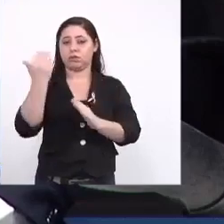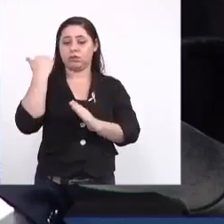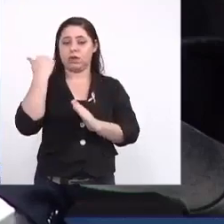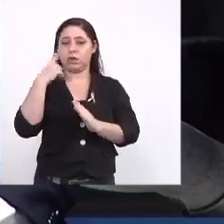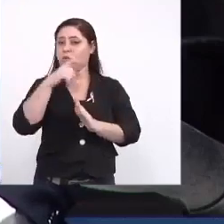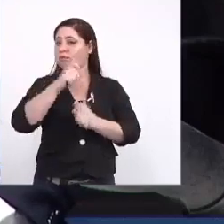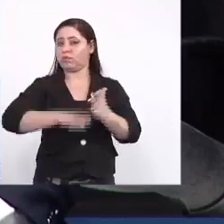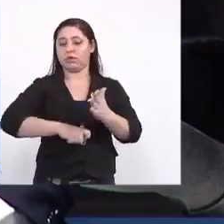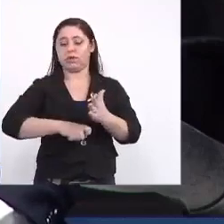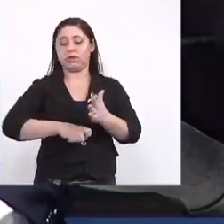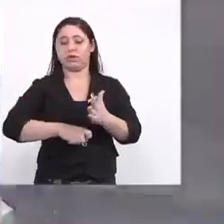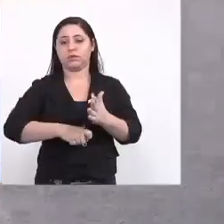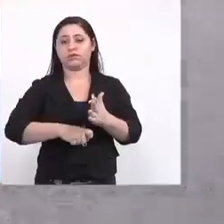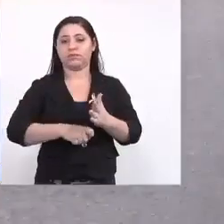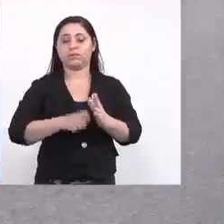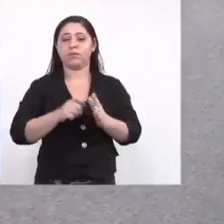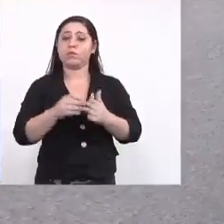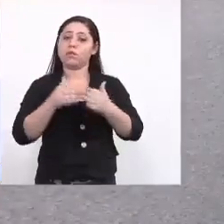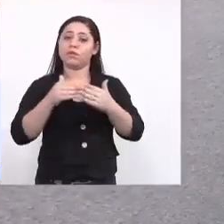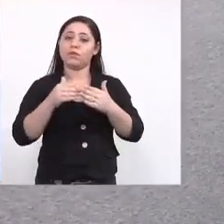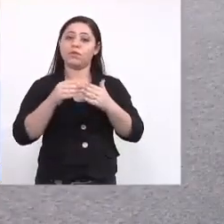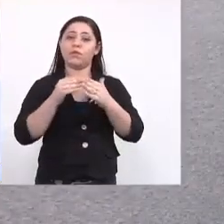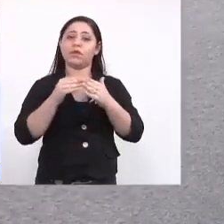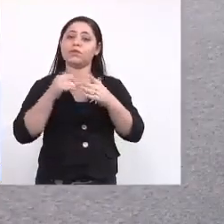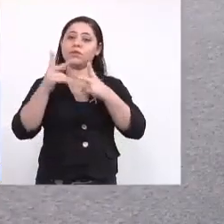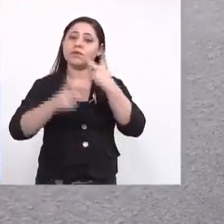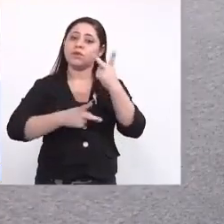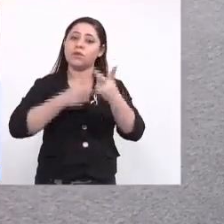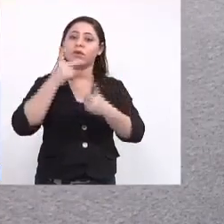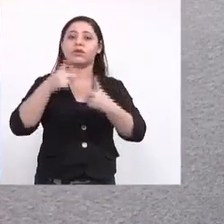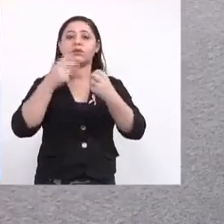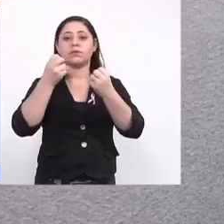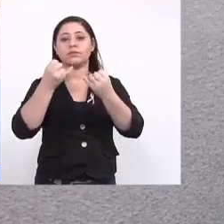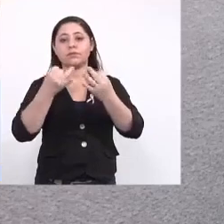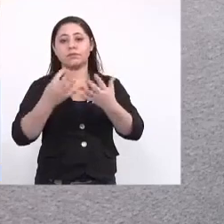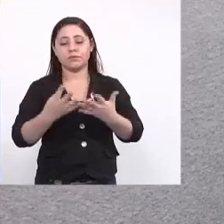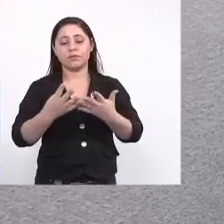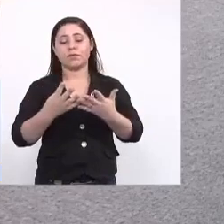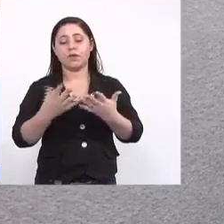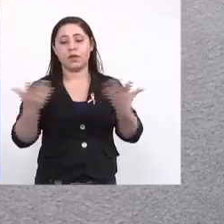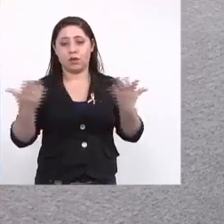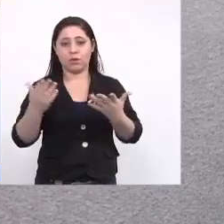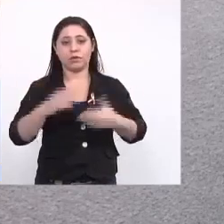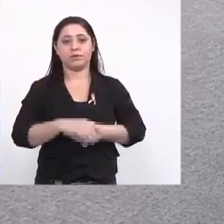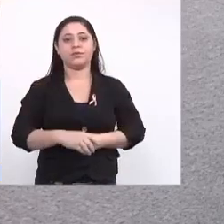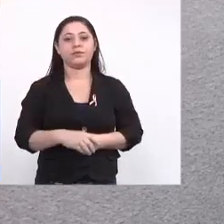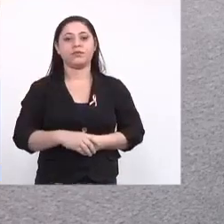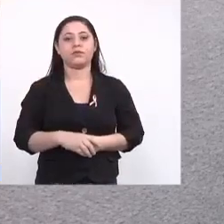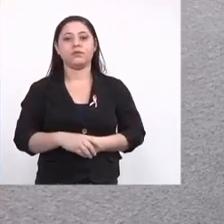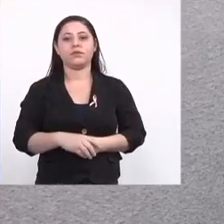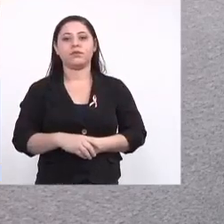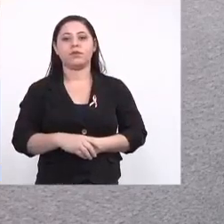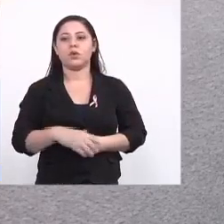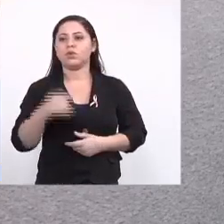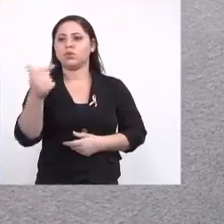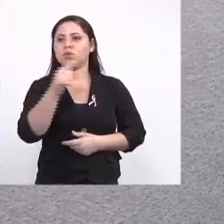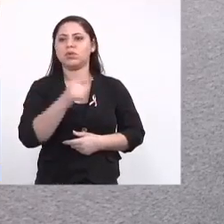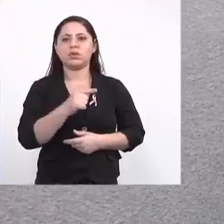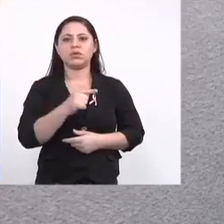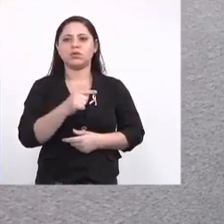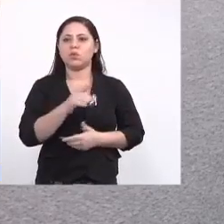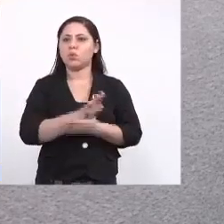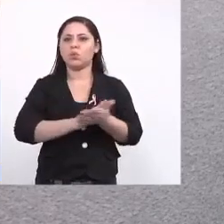registrada, por favor, que se manifeste nesse ato. Não tendo